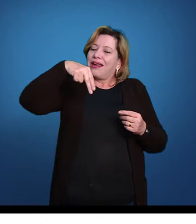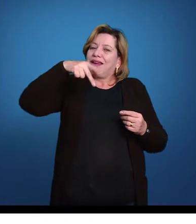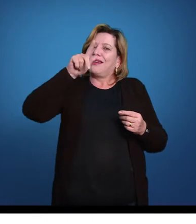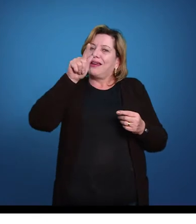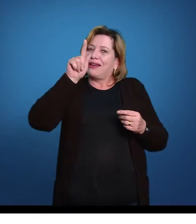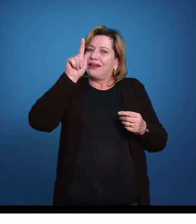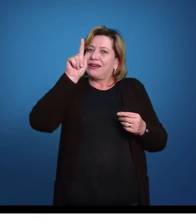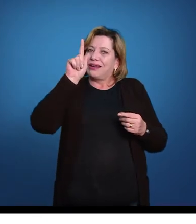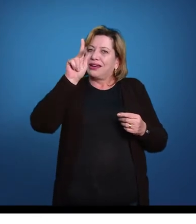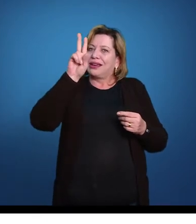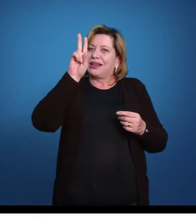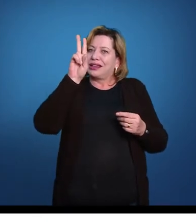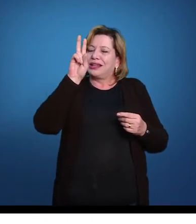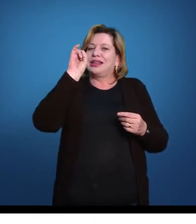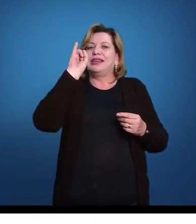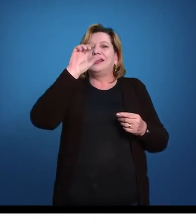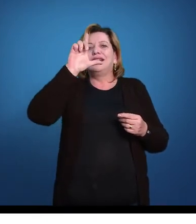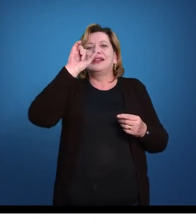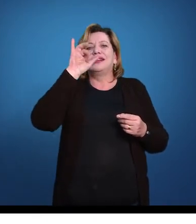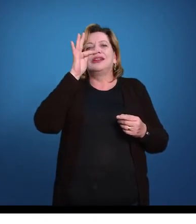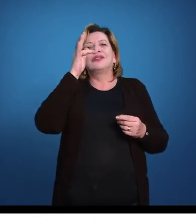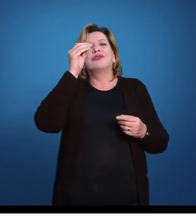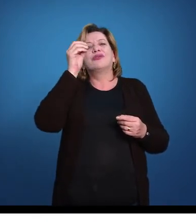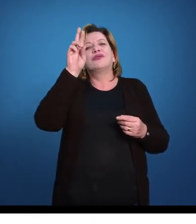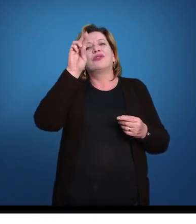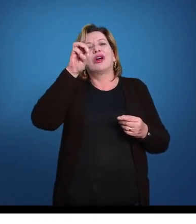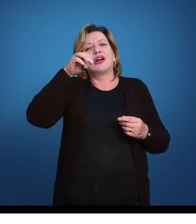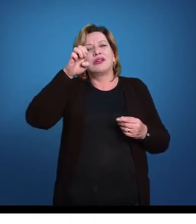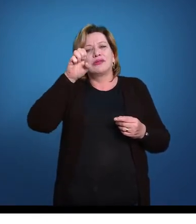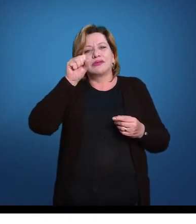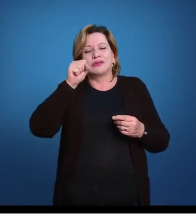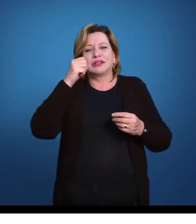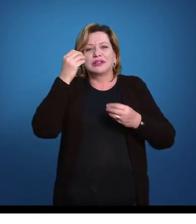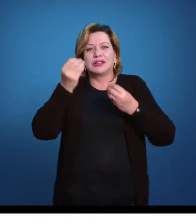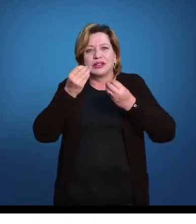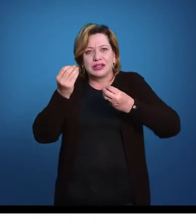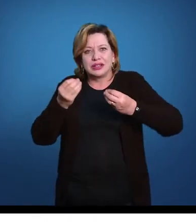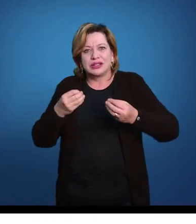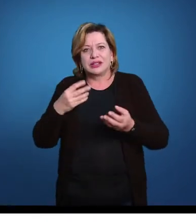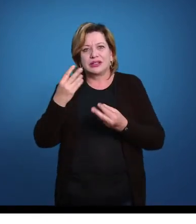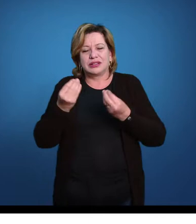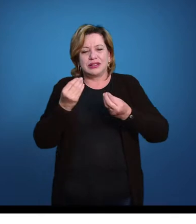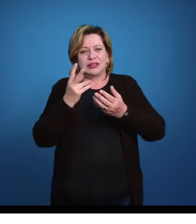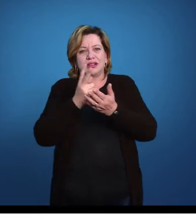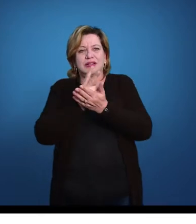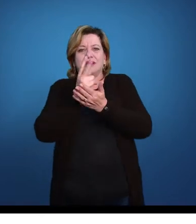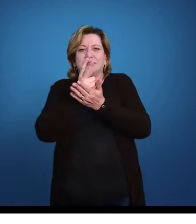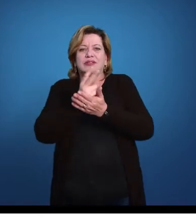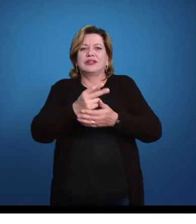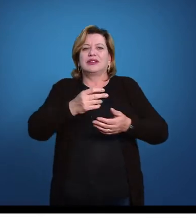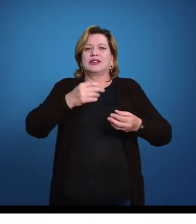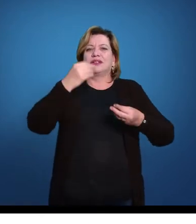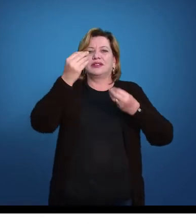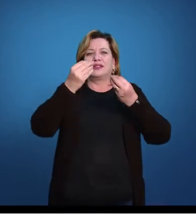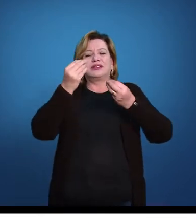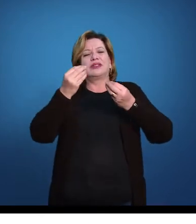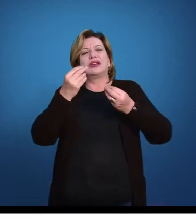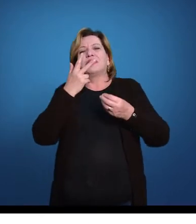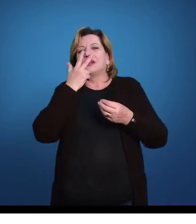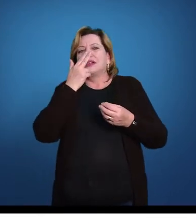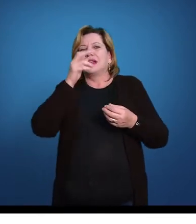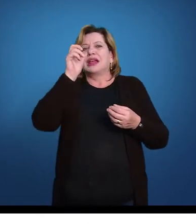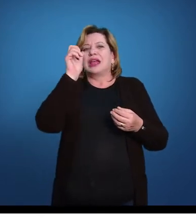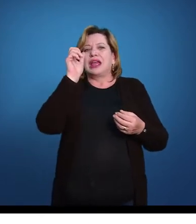serpenteformes, animais anguiliformes. Mas quando ele é invertebrado, vermiforme, vertebrado aquático, anguiliforme, forma de enguia.